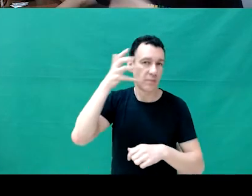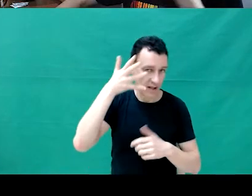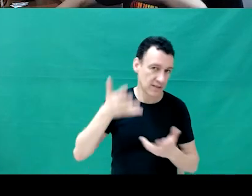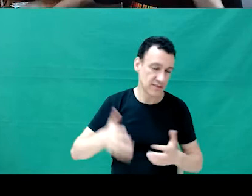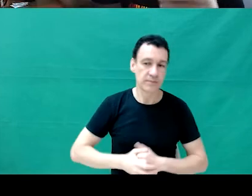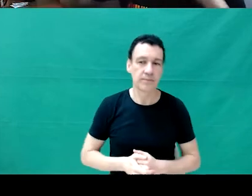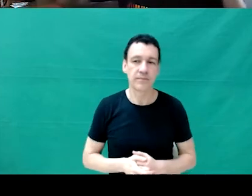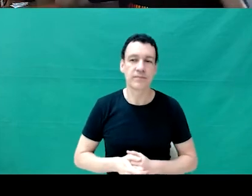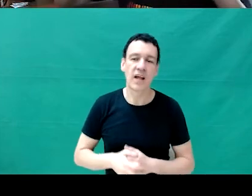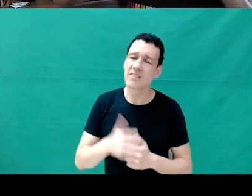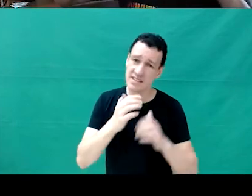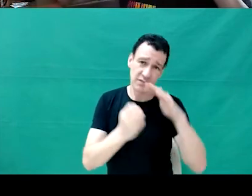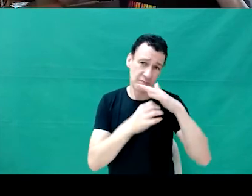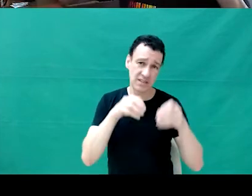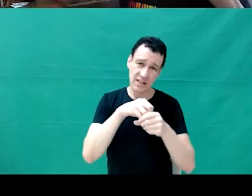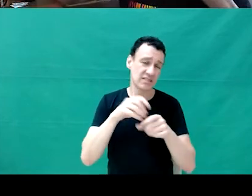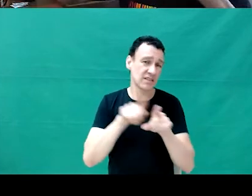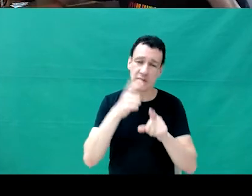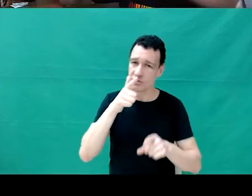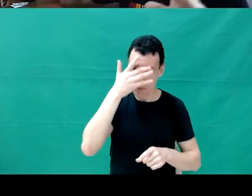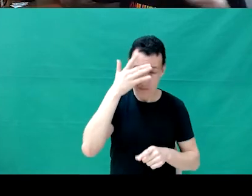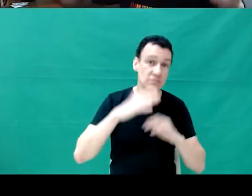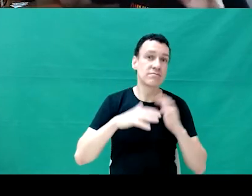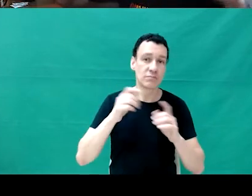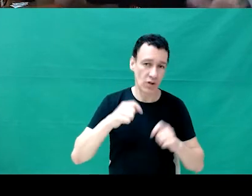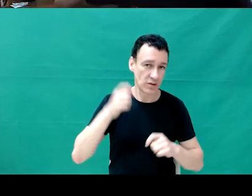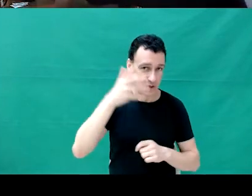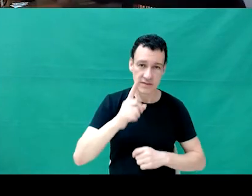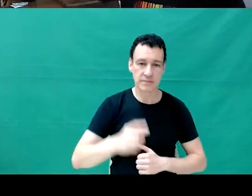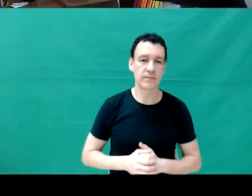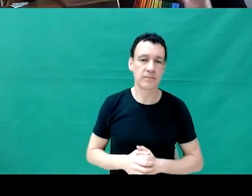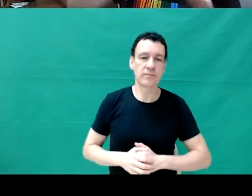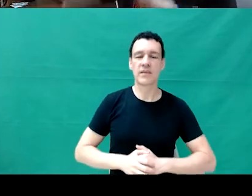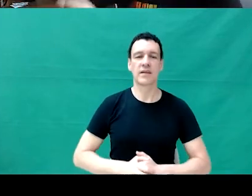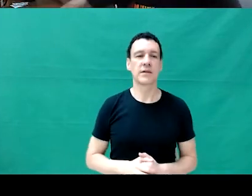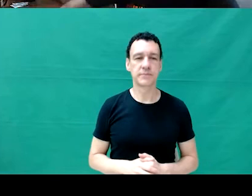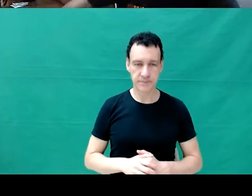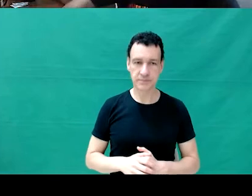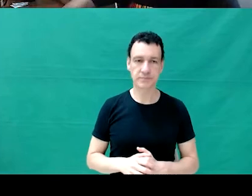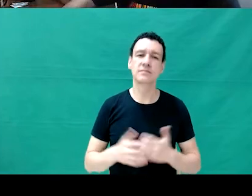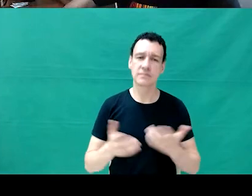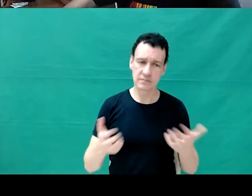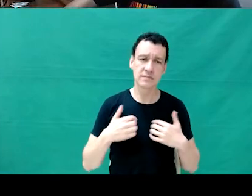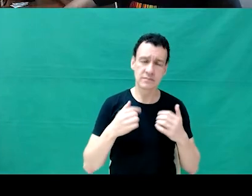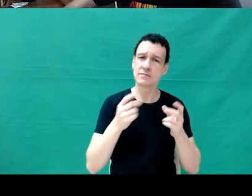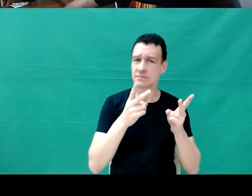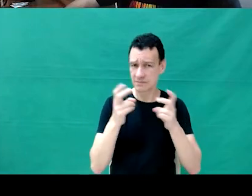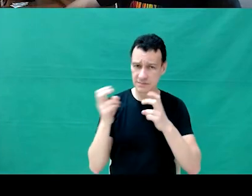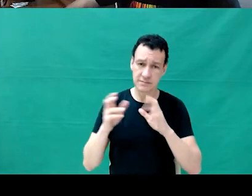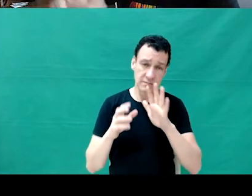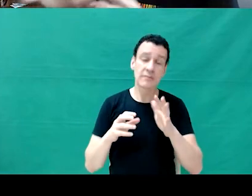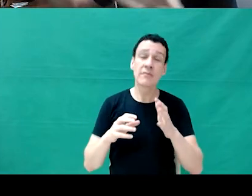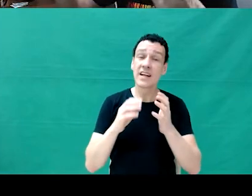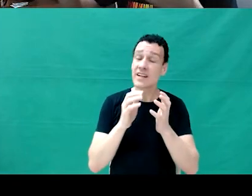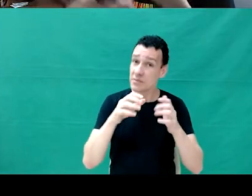Aqui eu vi um pouco dessas observações que eu tive nesse percurso inteiro. São muitos poucos comitês em empresas de